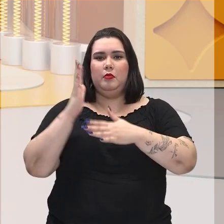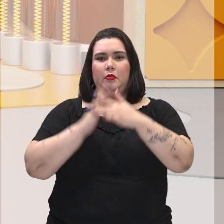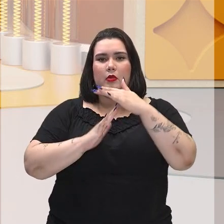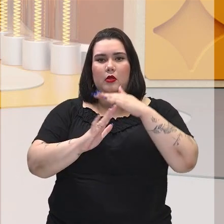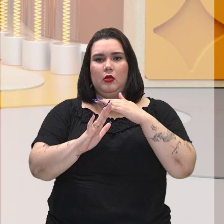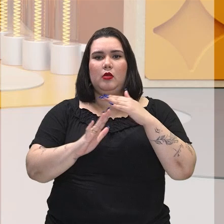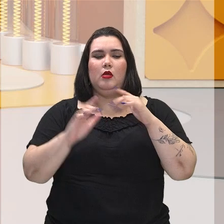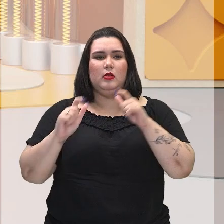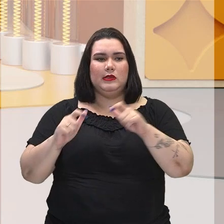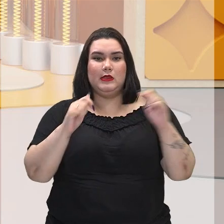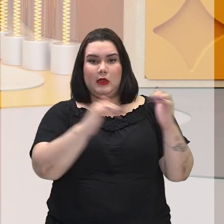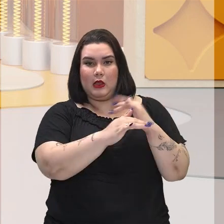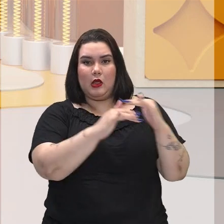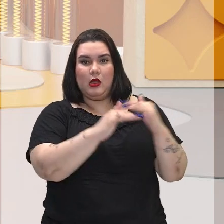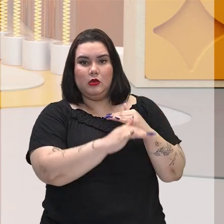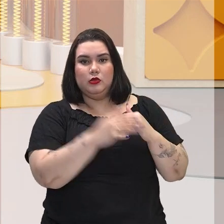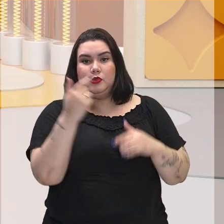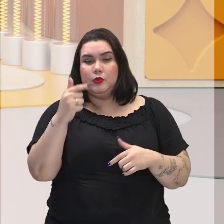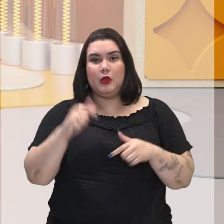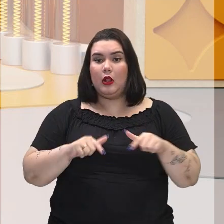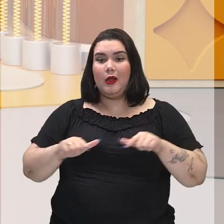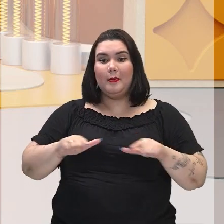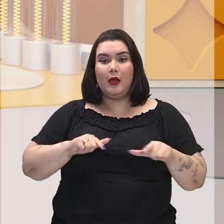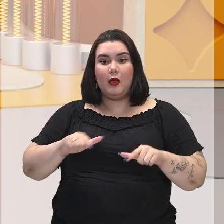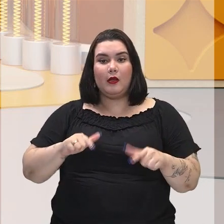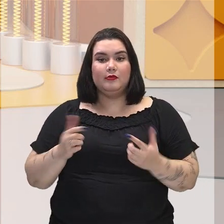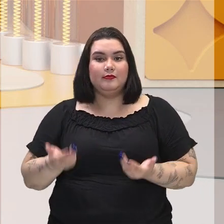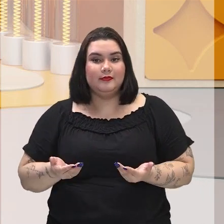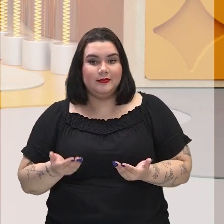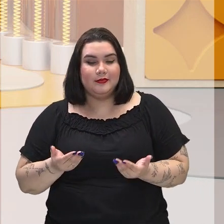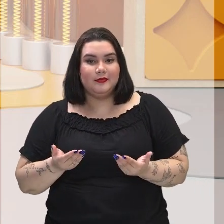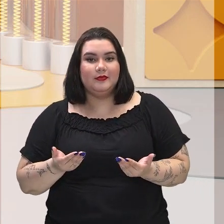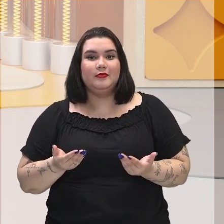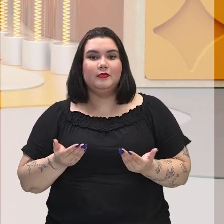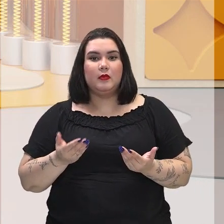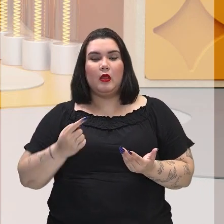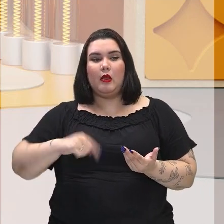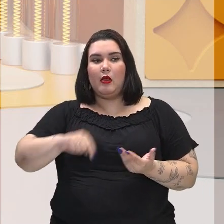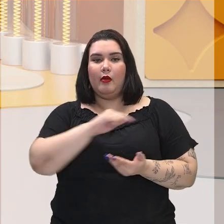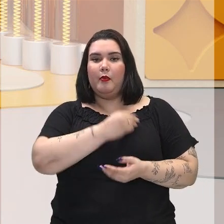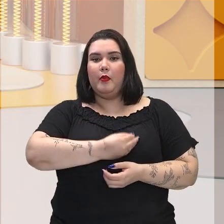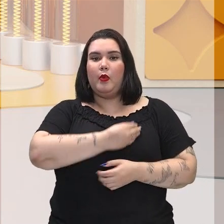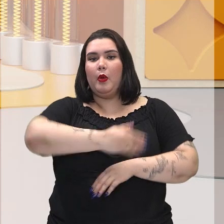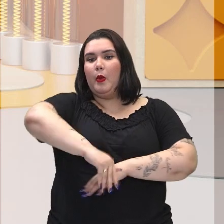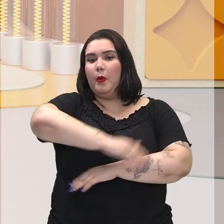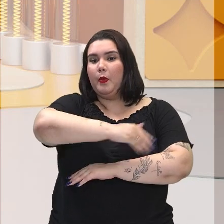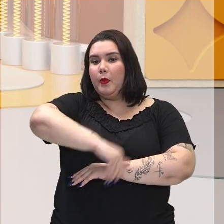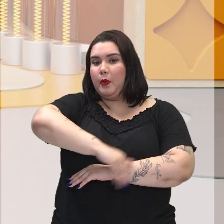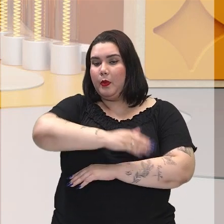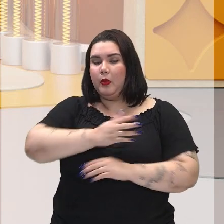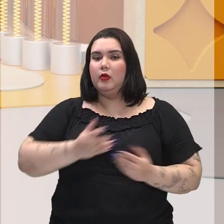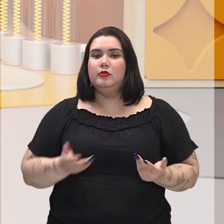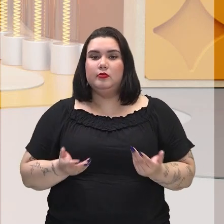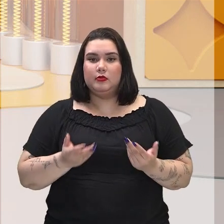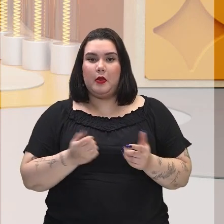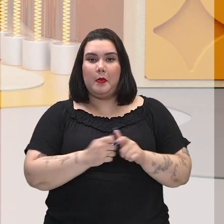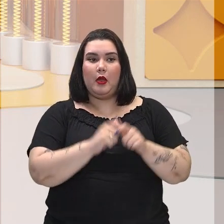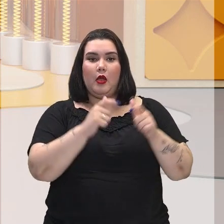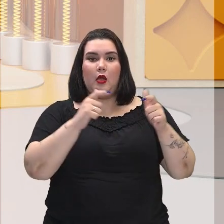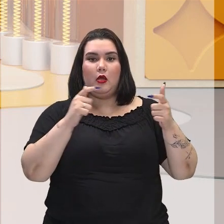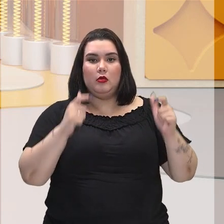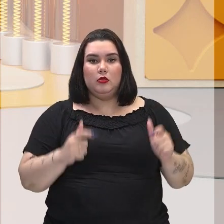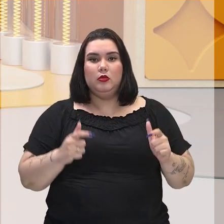dos centros urbanos, não tinham trabalho. Então, muitos deles ficaram marginalizados e grande parte deles foi se